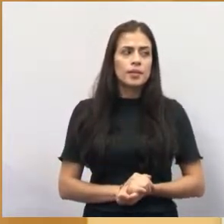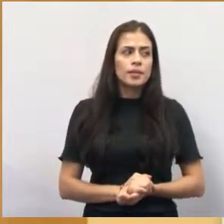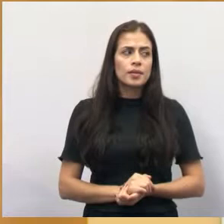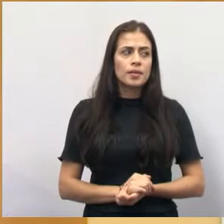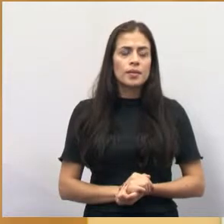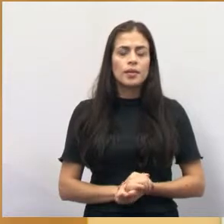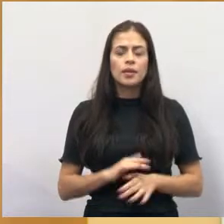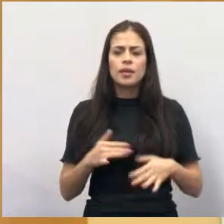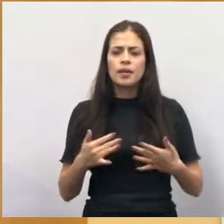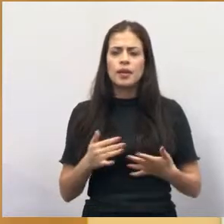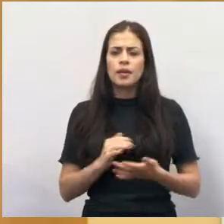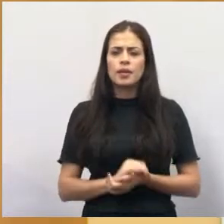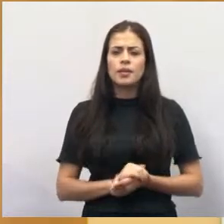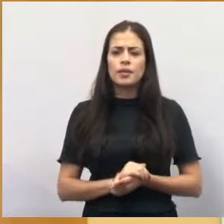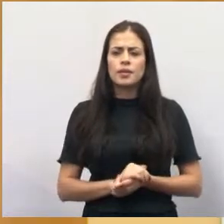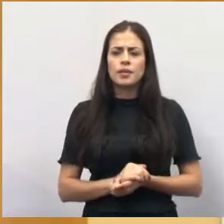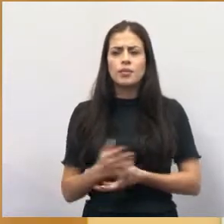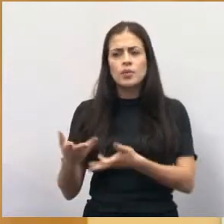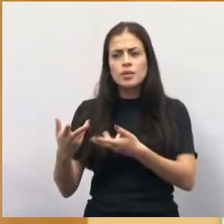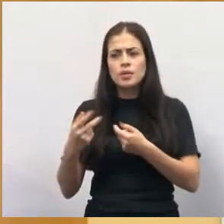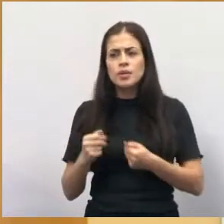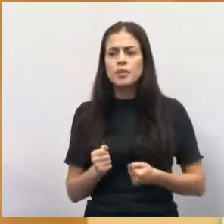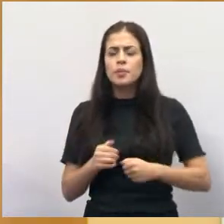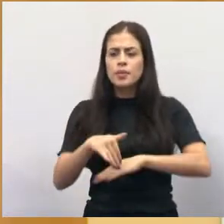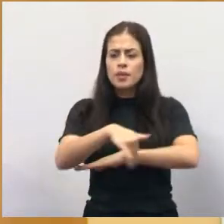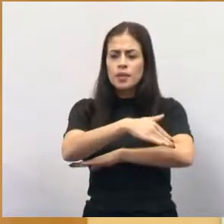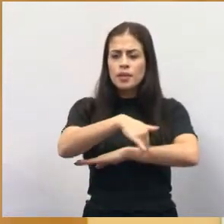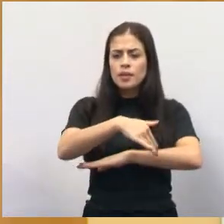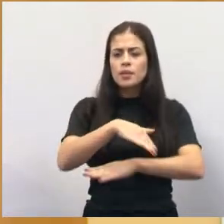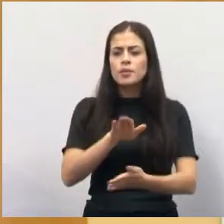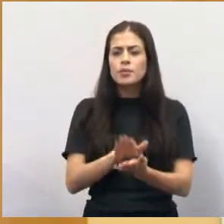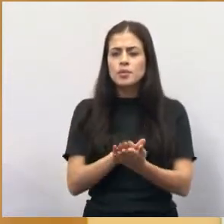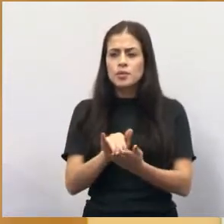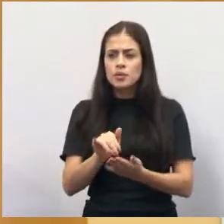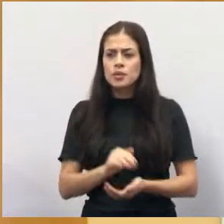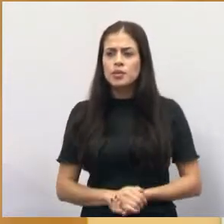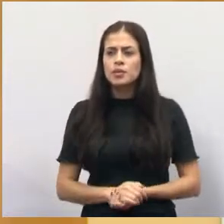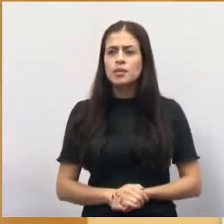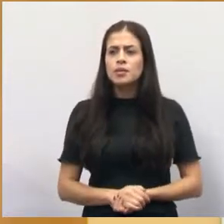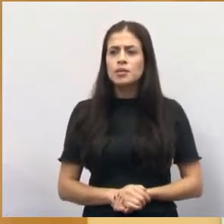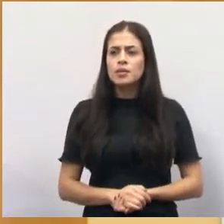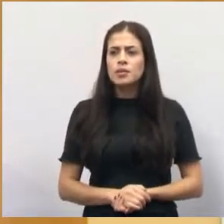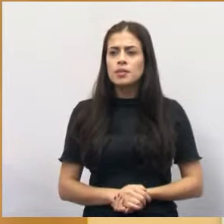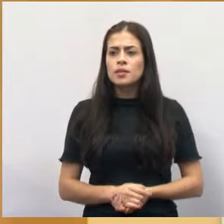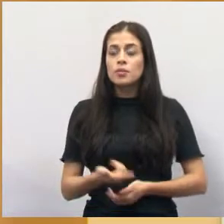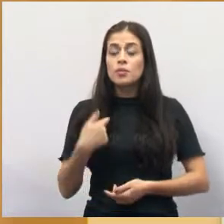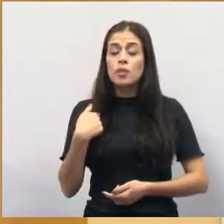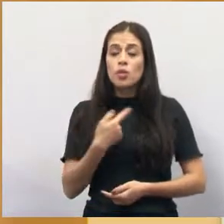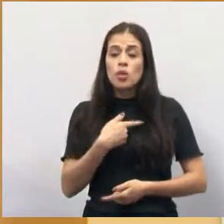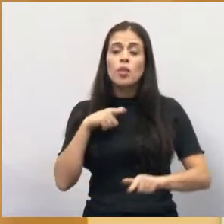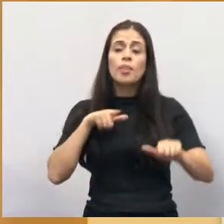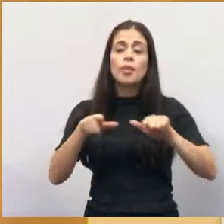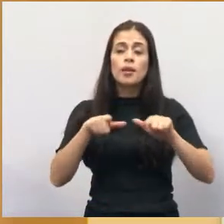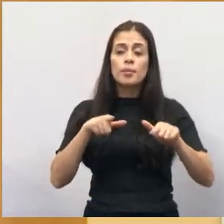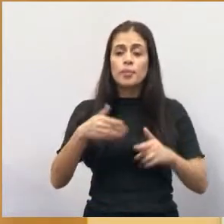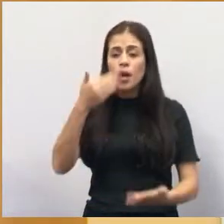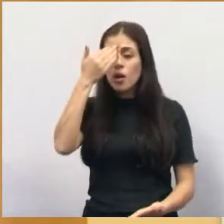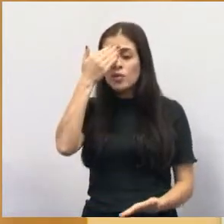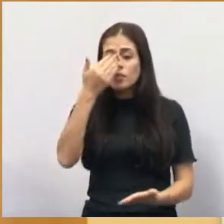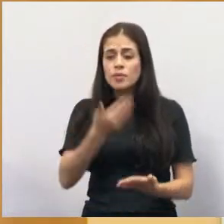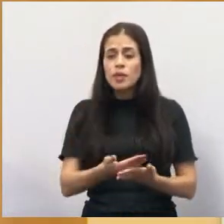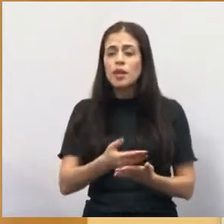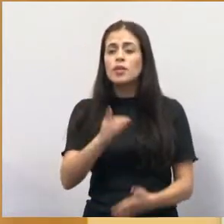recebi nas ruas de Jacareí e pessoas que, através do nosso trabalho, confiaram nos